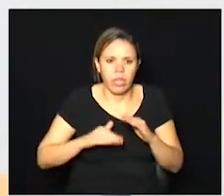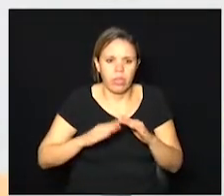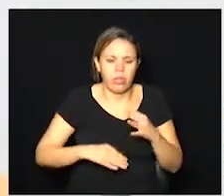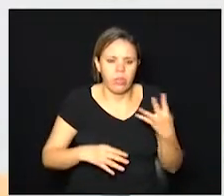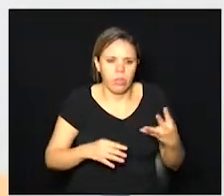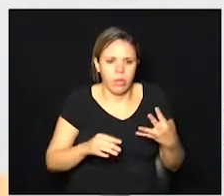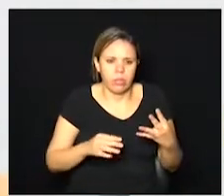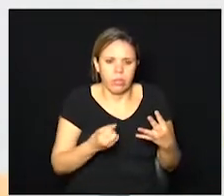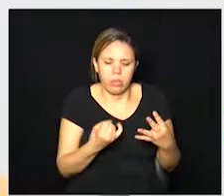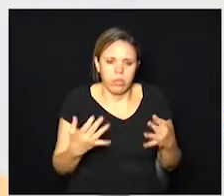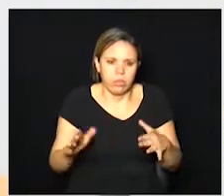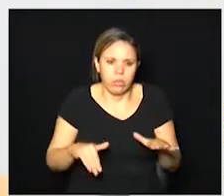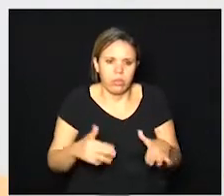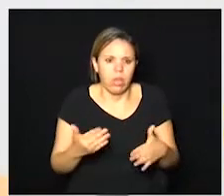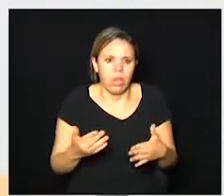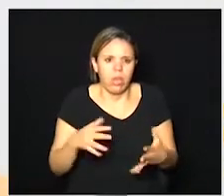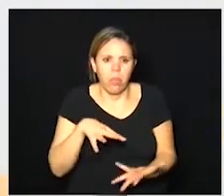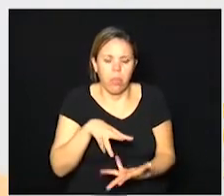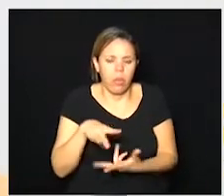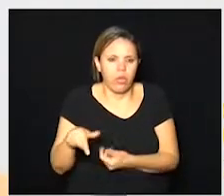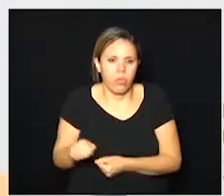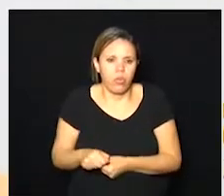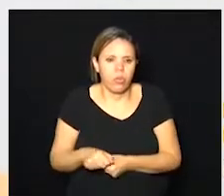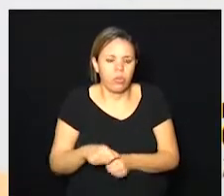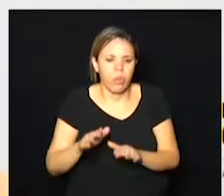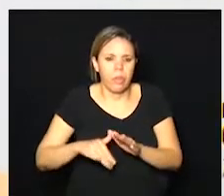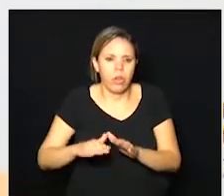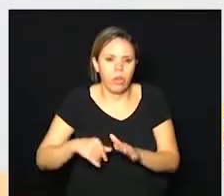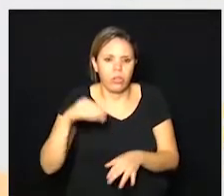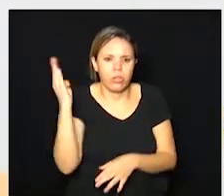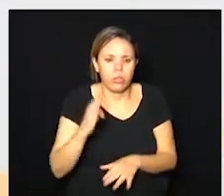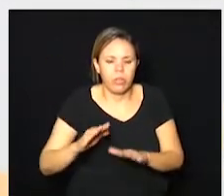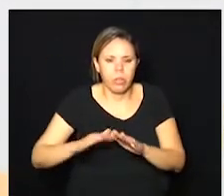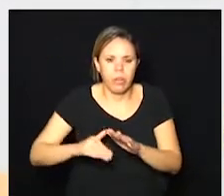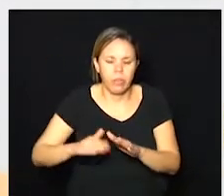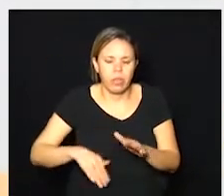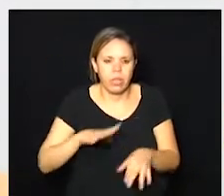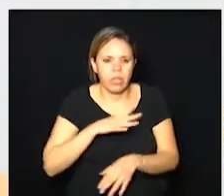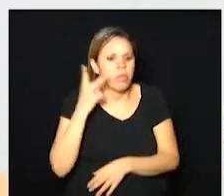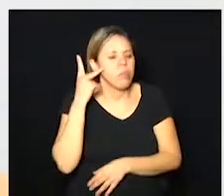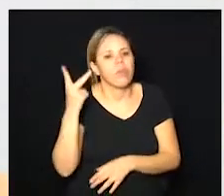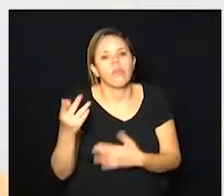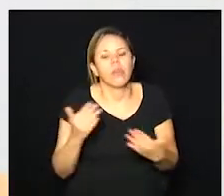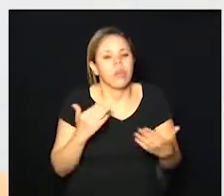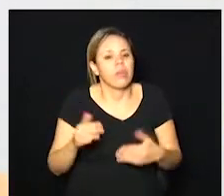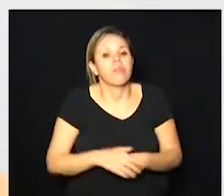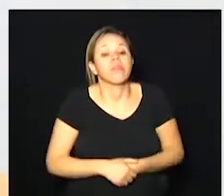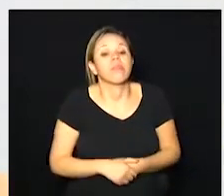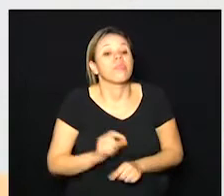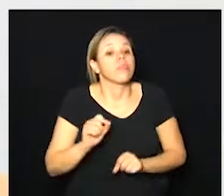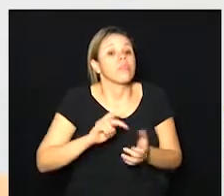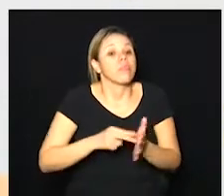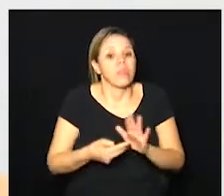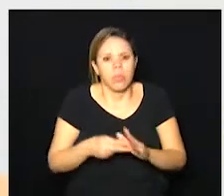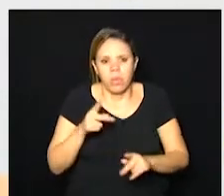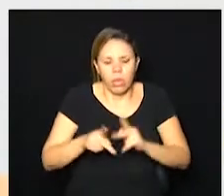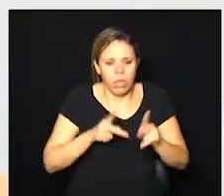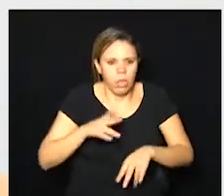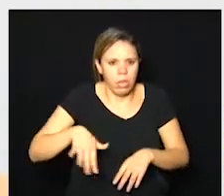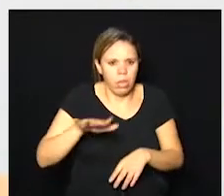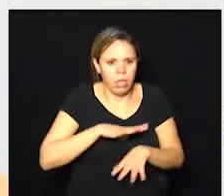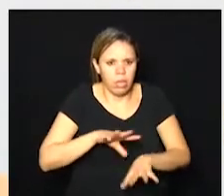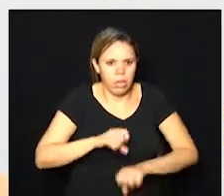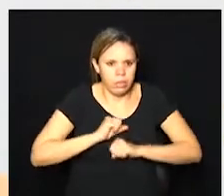4 que é menor do que o mundo que é menor do que o Brasil que é menor do que São Paulo o que que é isso são pessoas que